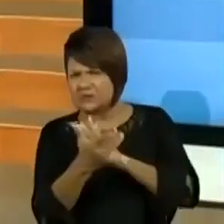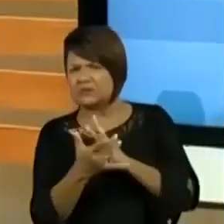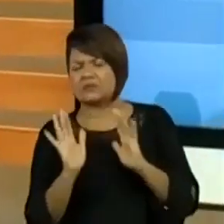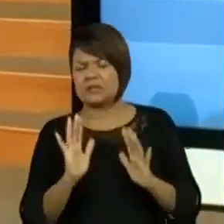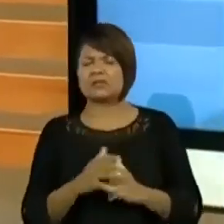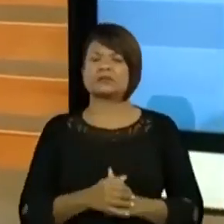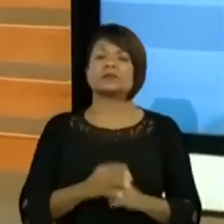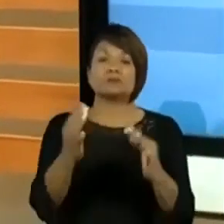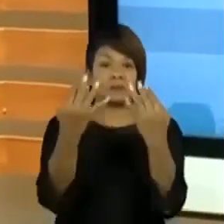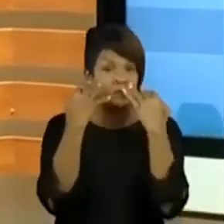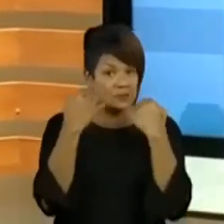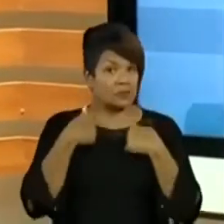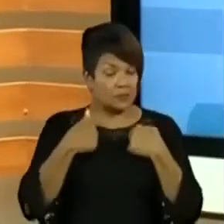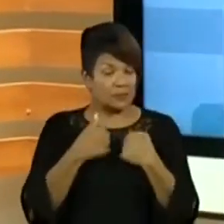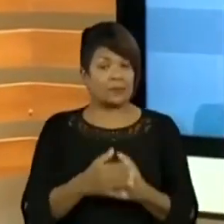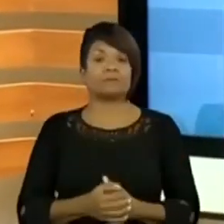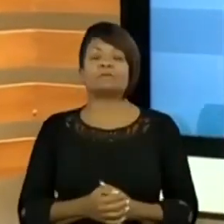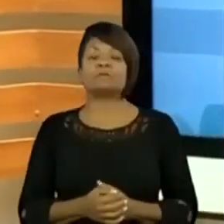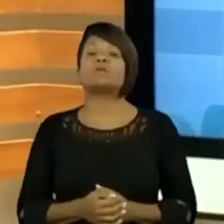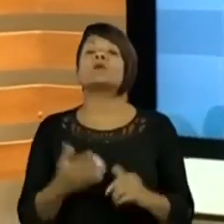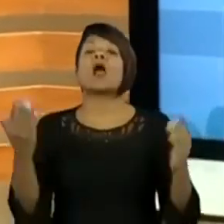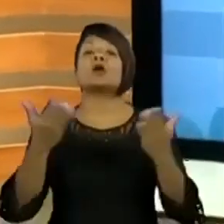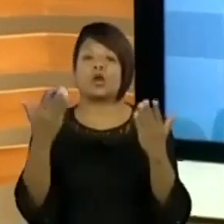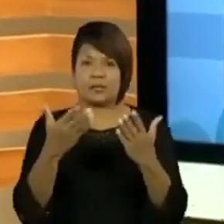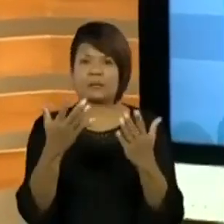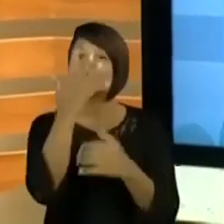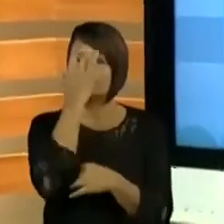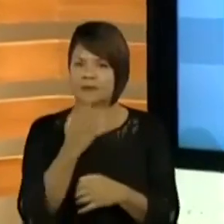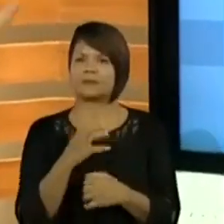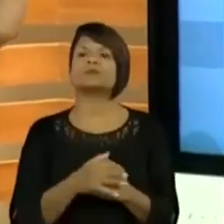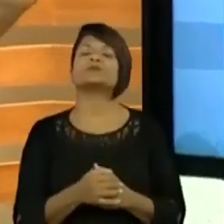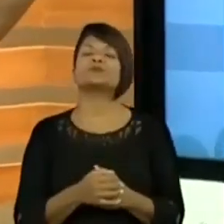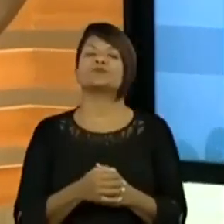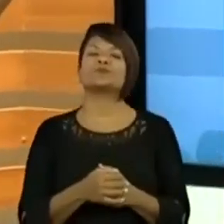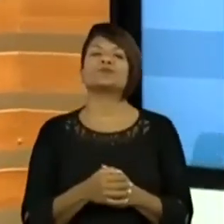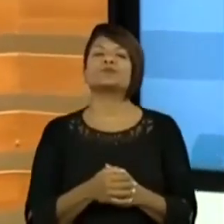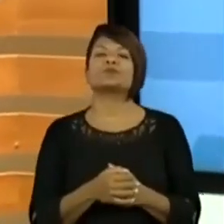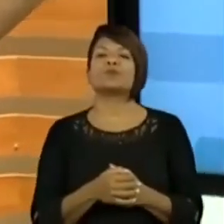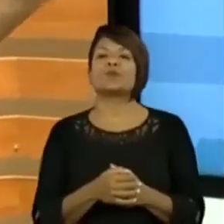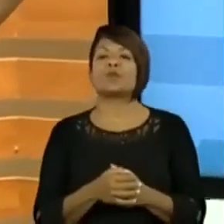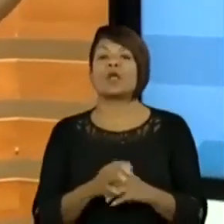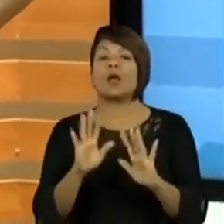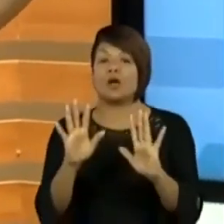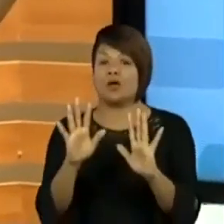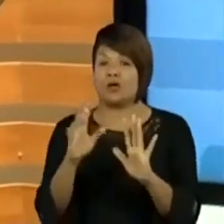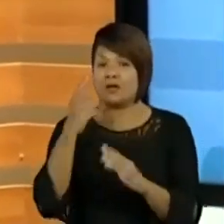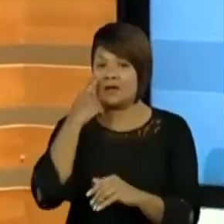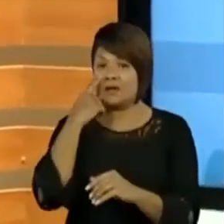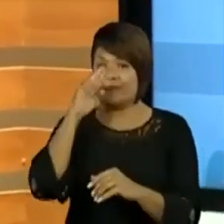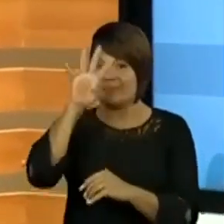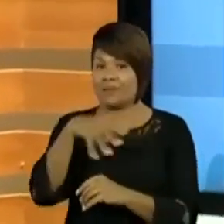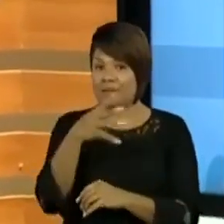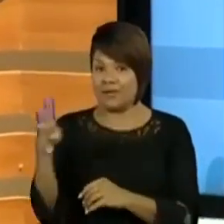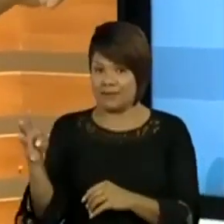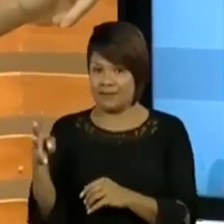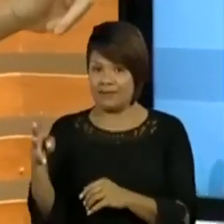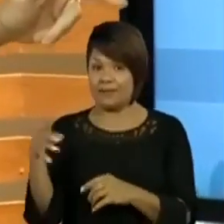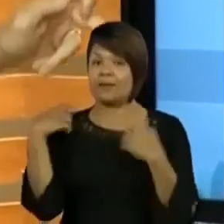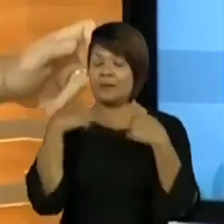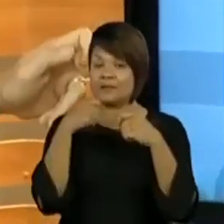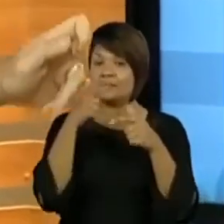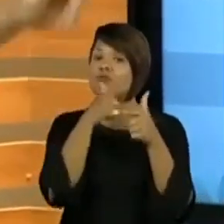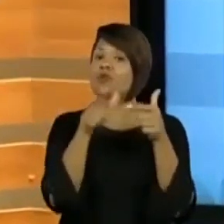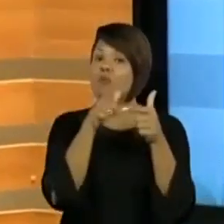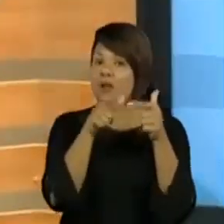Muita atenção. Gente, vocês vão fazer o seguinte. Agora é sério. Olha só. Vamos montar essa tabela. Vocês vão colocar os problemas